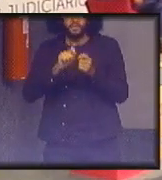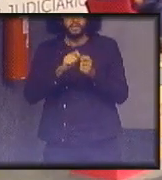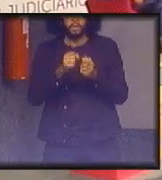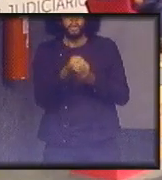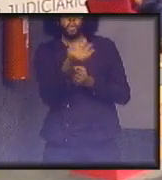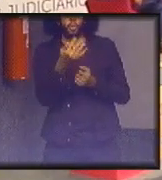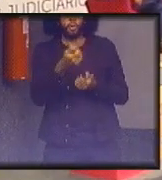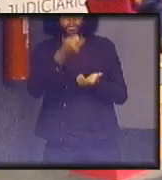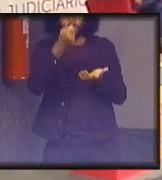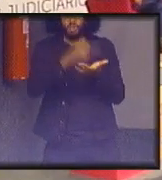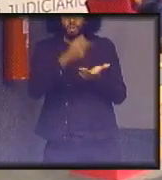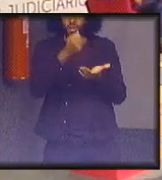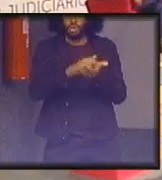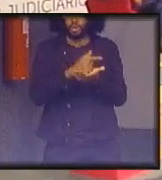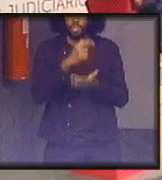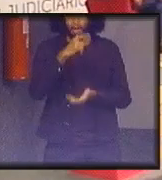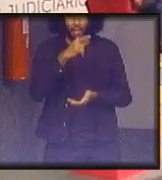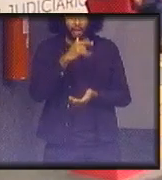gastar de água?